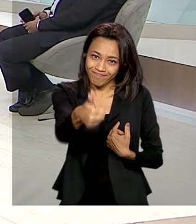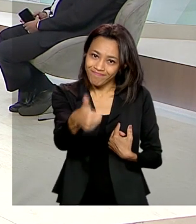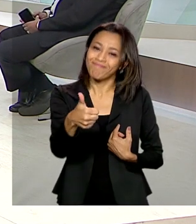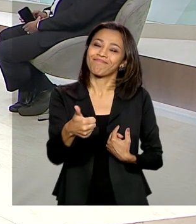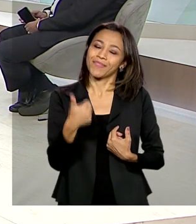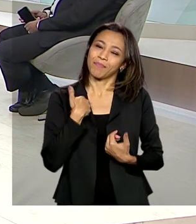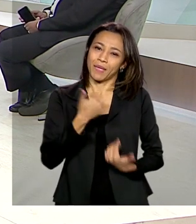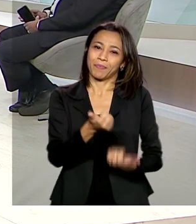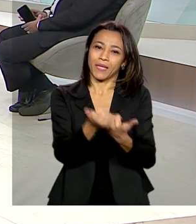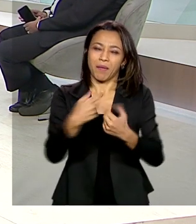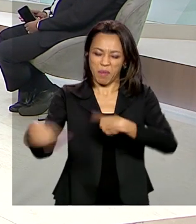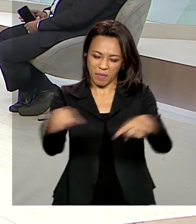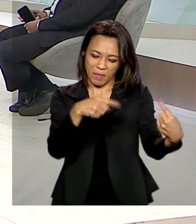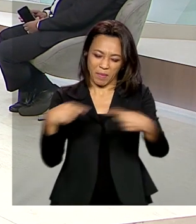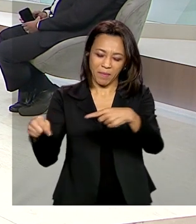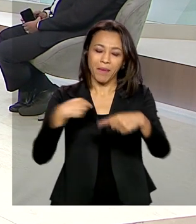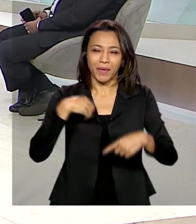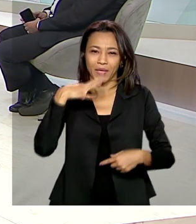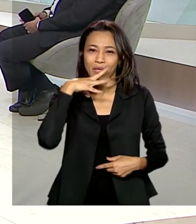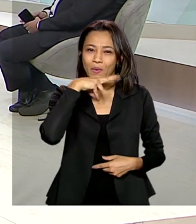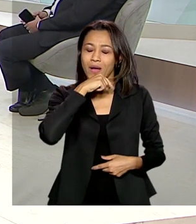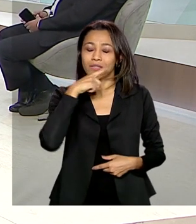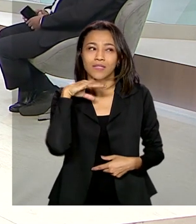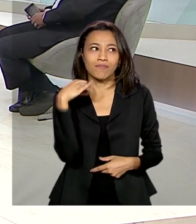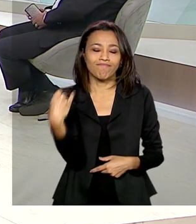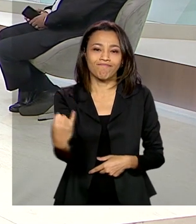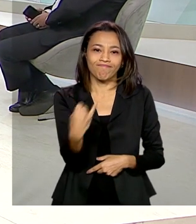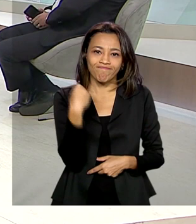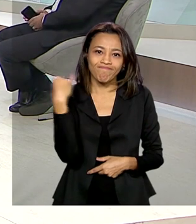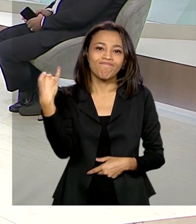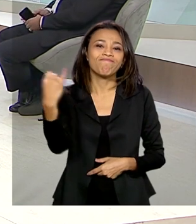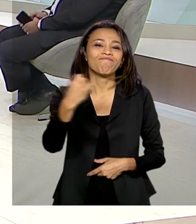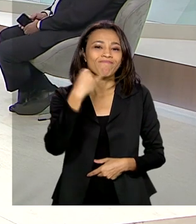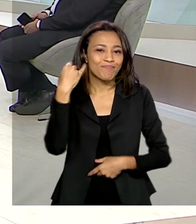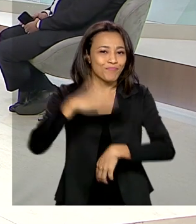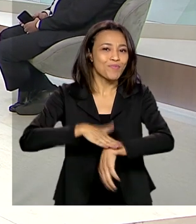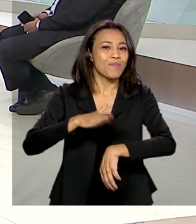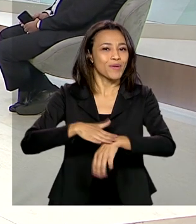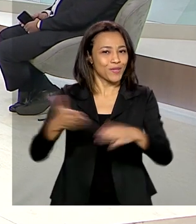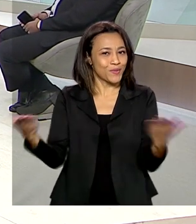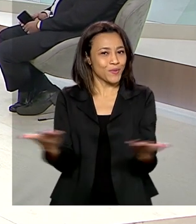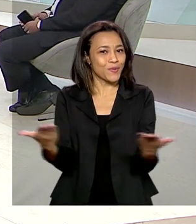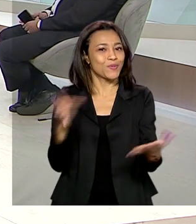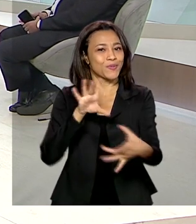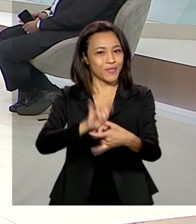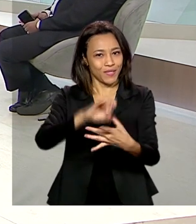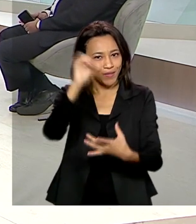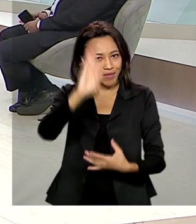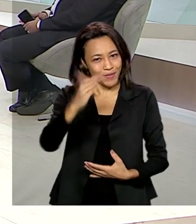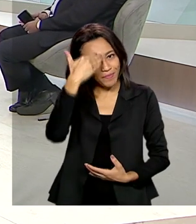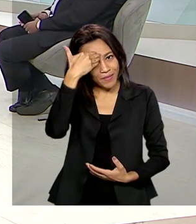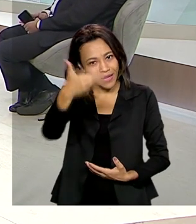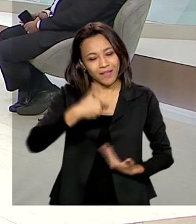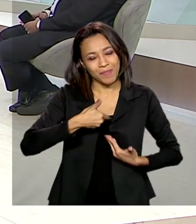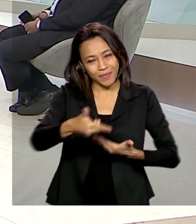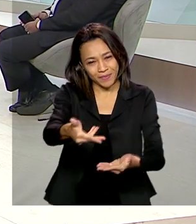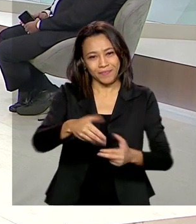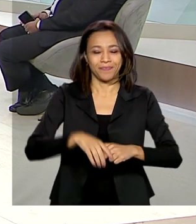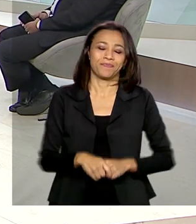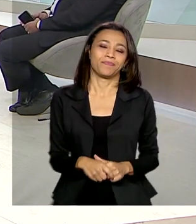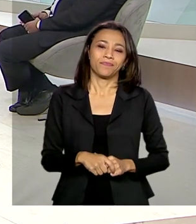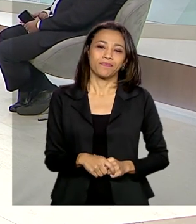colaborar nesse debate que eu acho fundamental para o momento que nós estamos vivendo. Muito obrigado pela oportunidade.